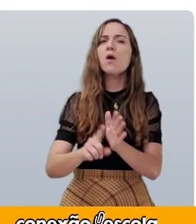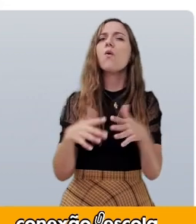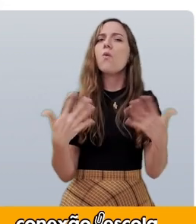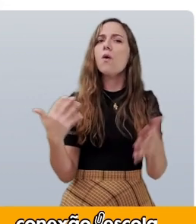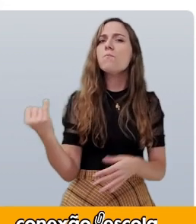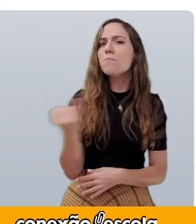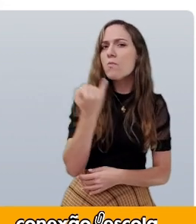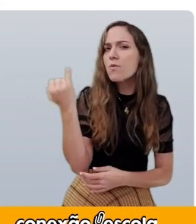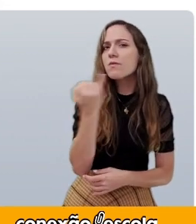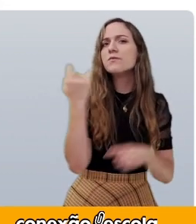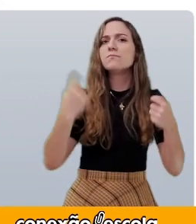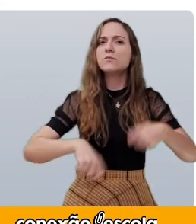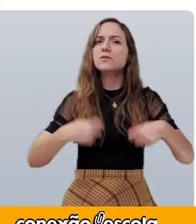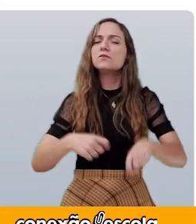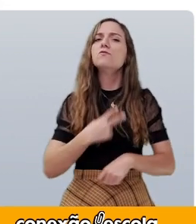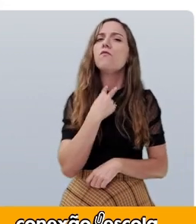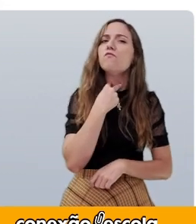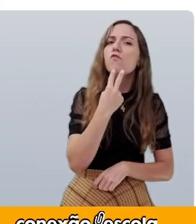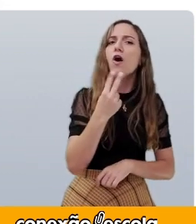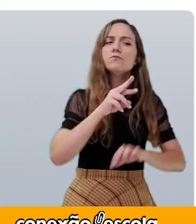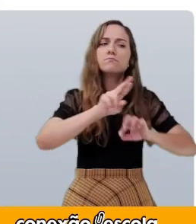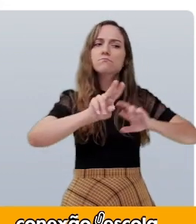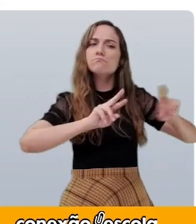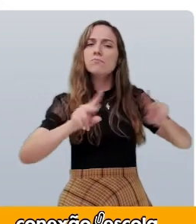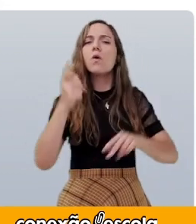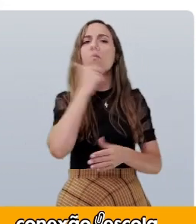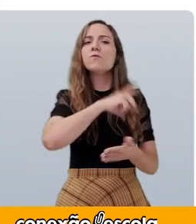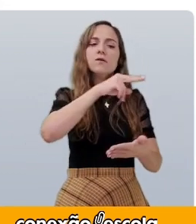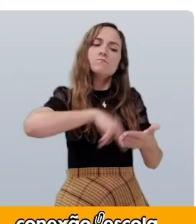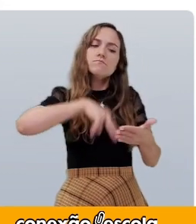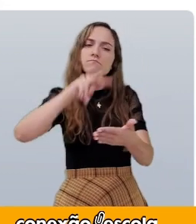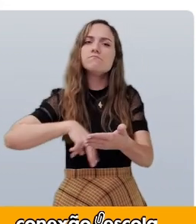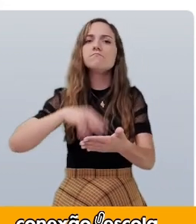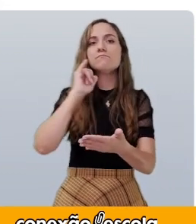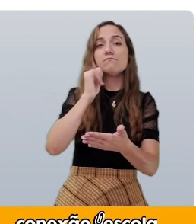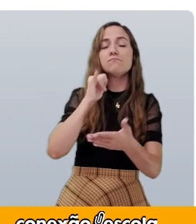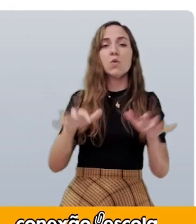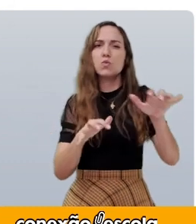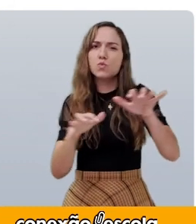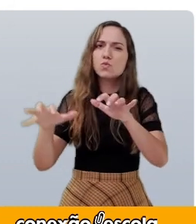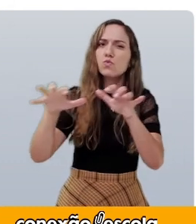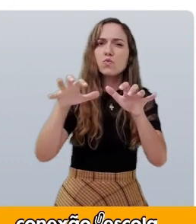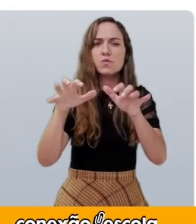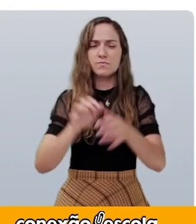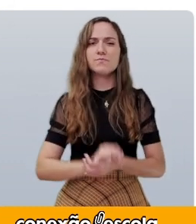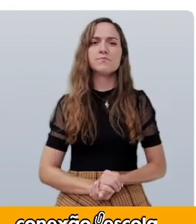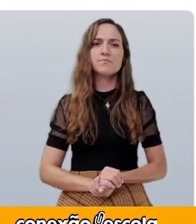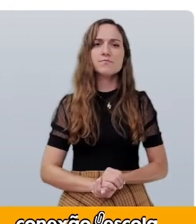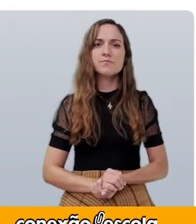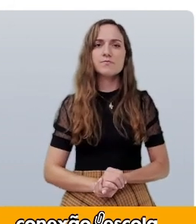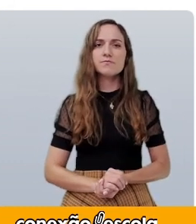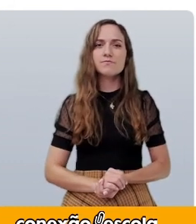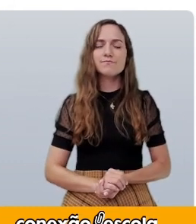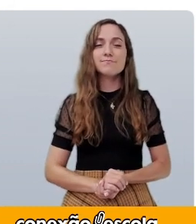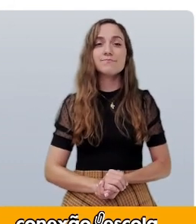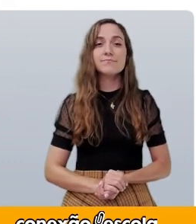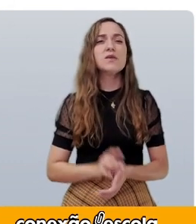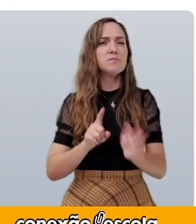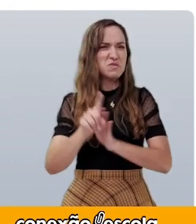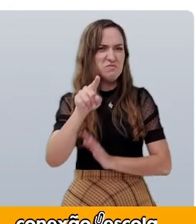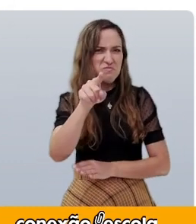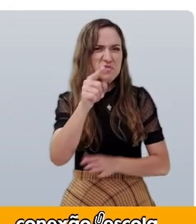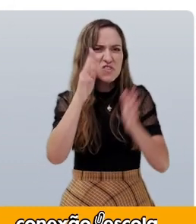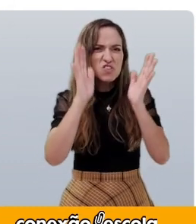a importância da entonação durante a leitura de um conto de assombração? Você